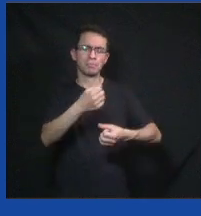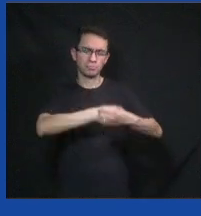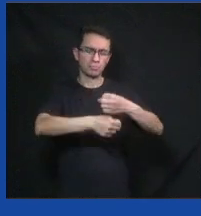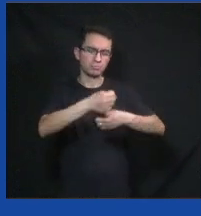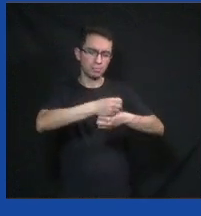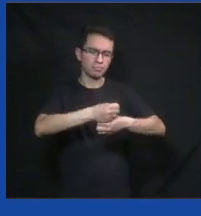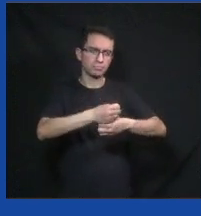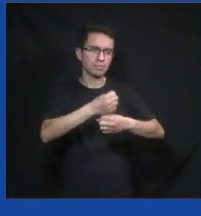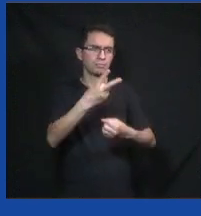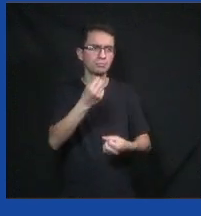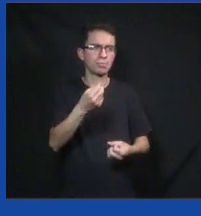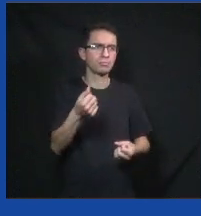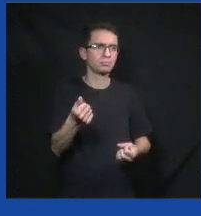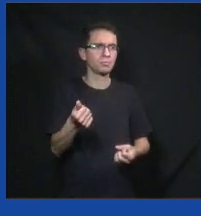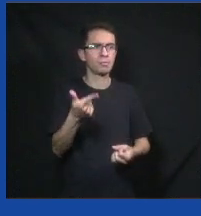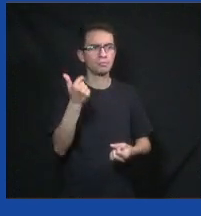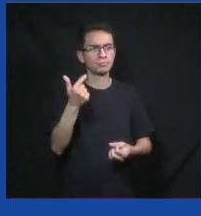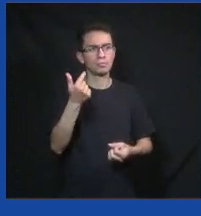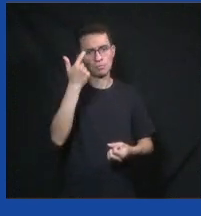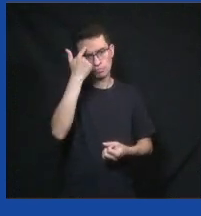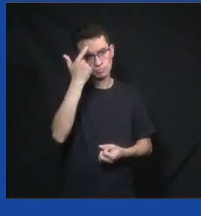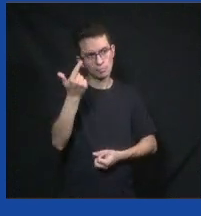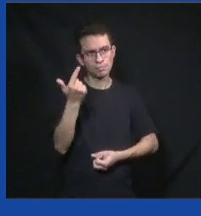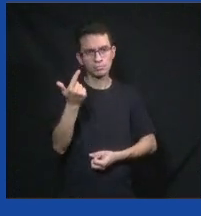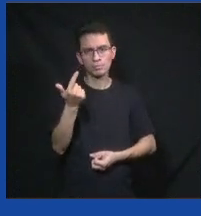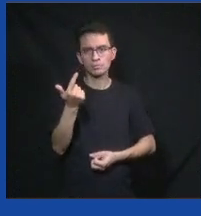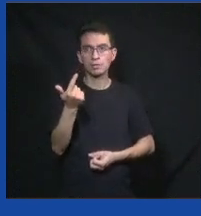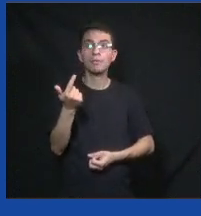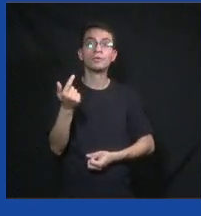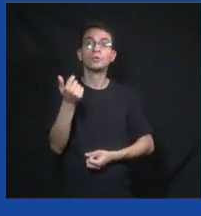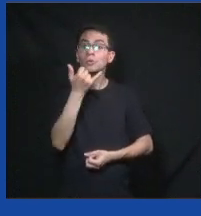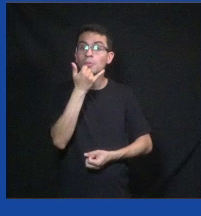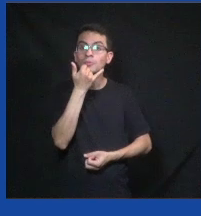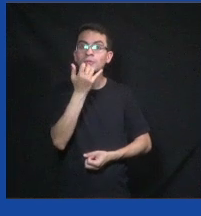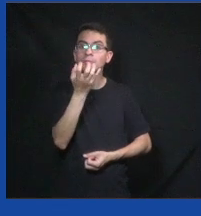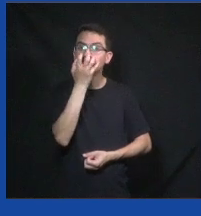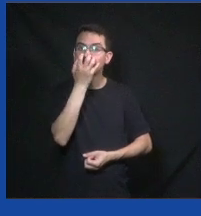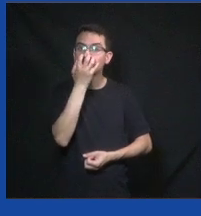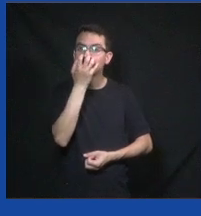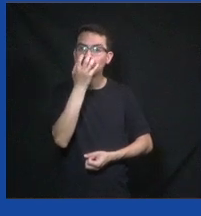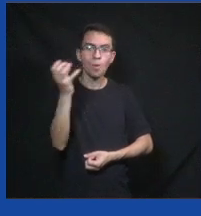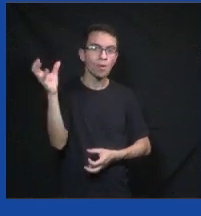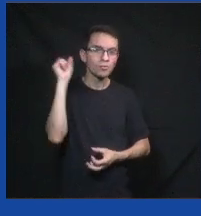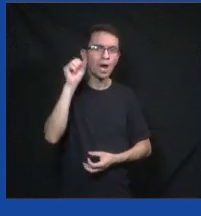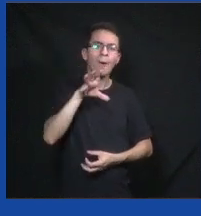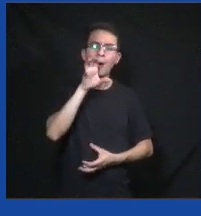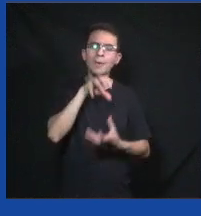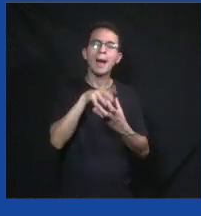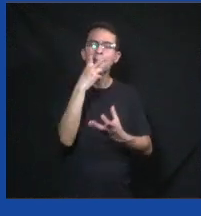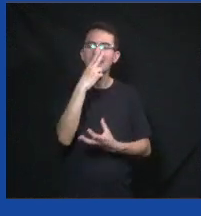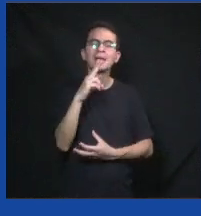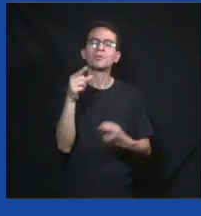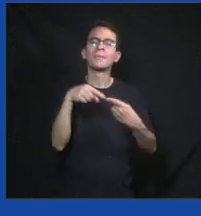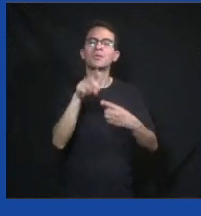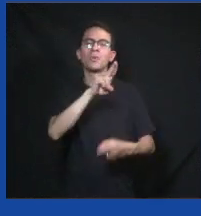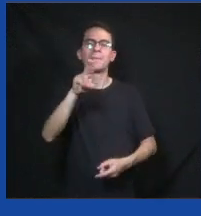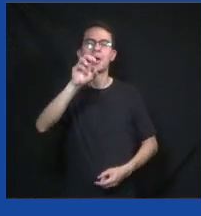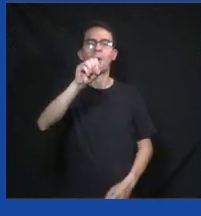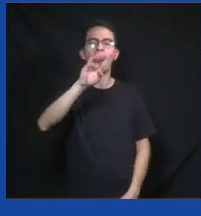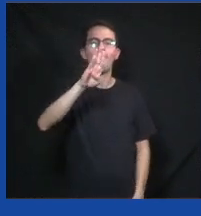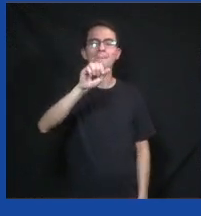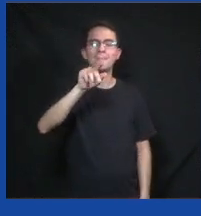desculpem também, mas de vez em quando vai ter um cachorro latino aqui, ele se chama Barack Obama, ele é o meu cachorrinho, e ele fica latino.